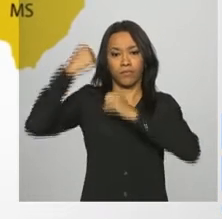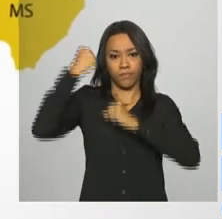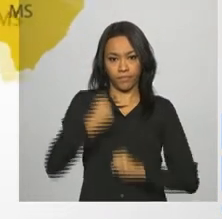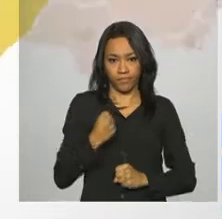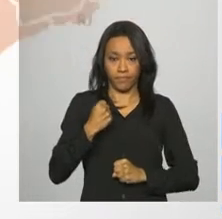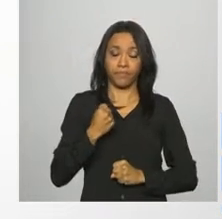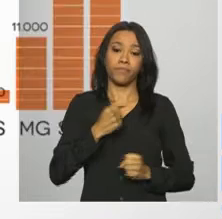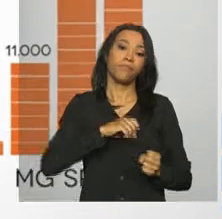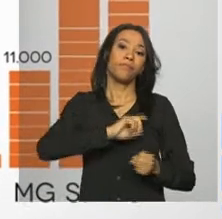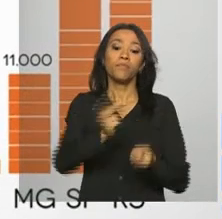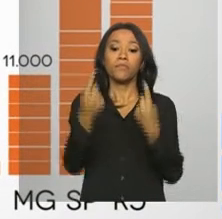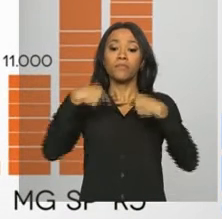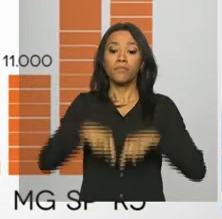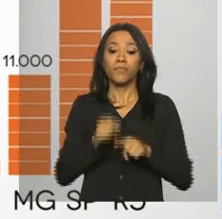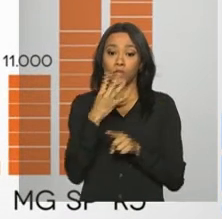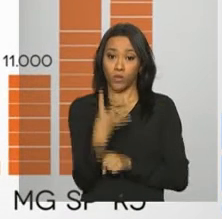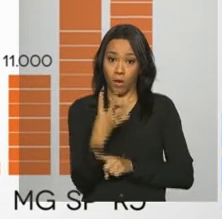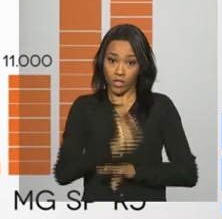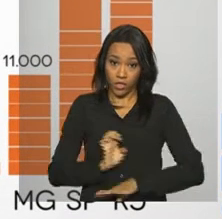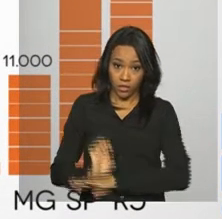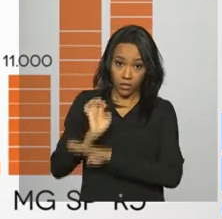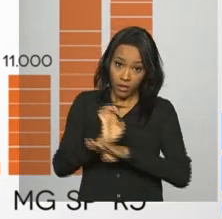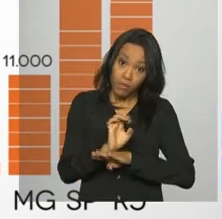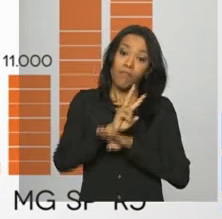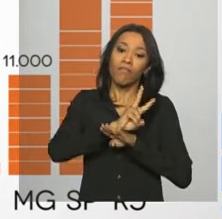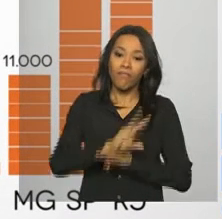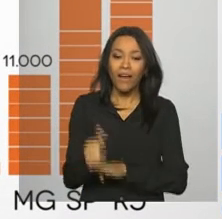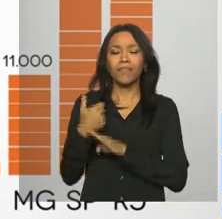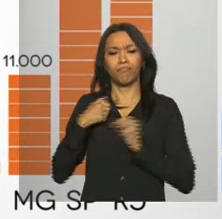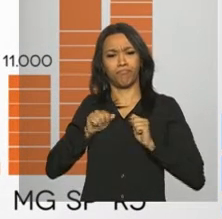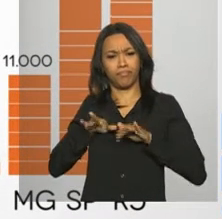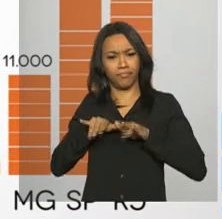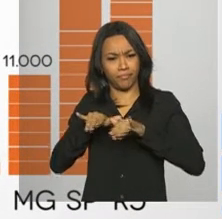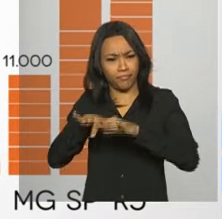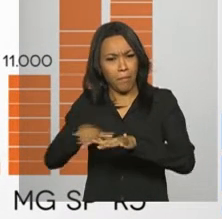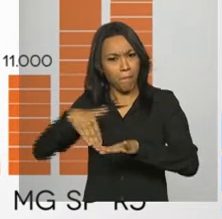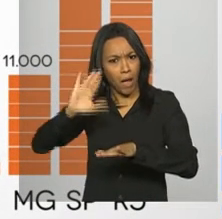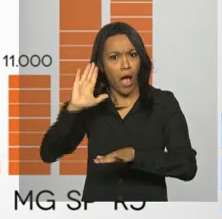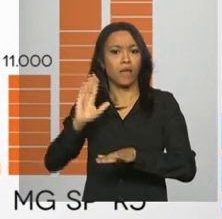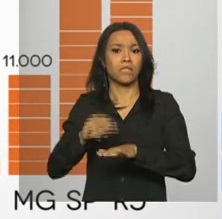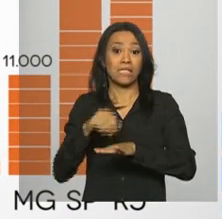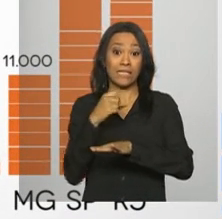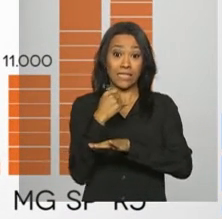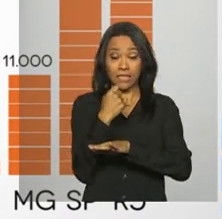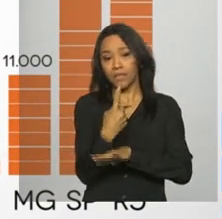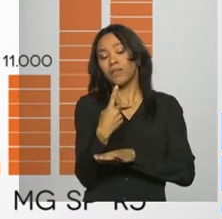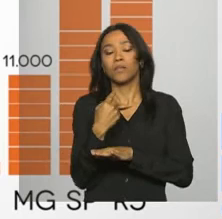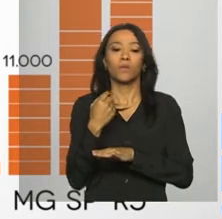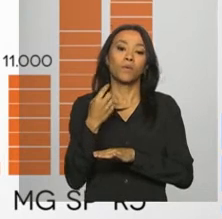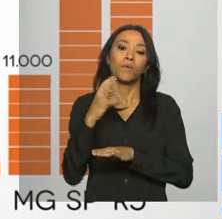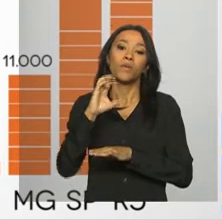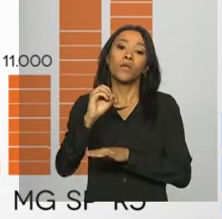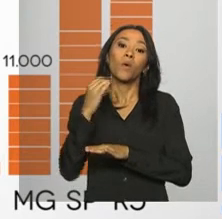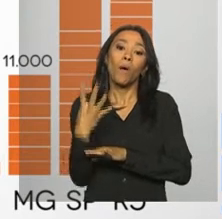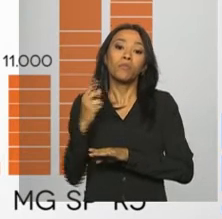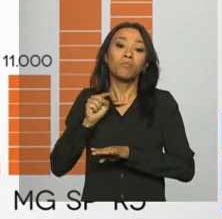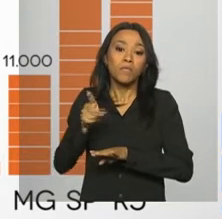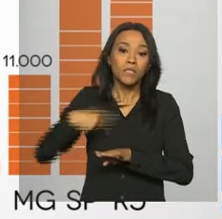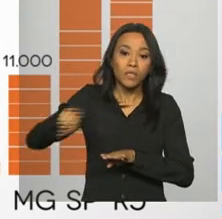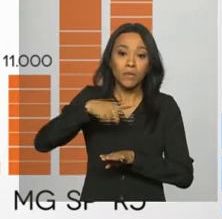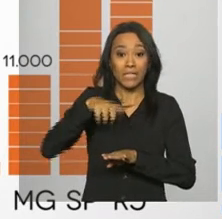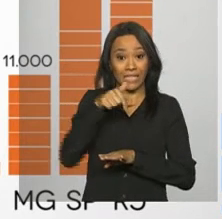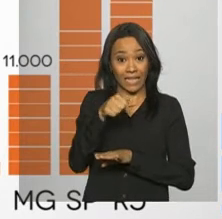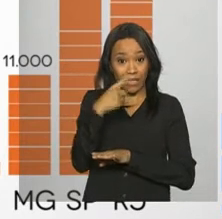Aeronáutica. Os quatro estados do sudeste receberão o maior contingente. Serão mais de 104 mil militares, 71